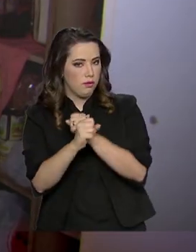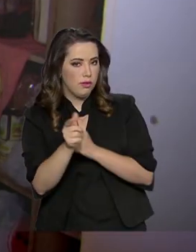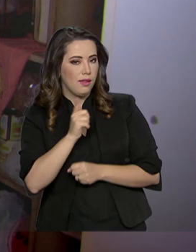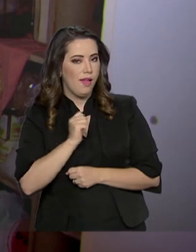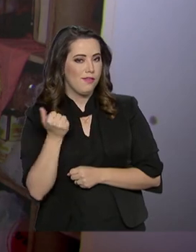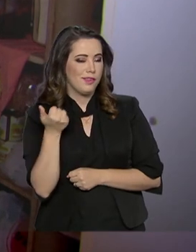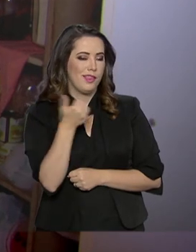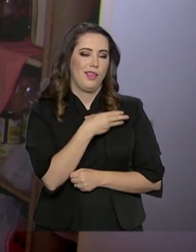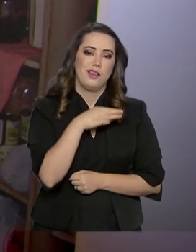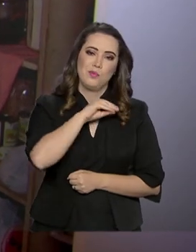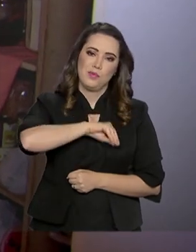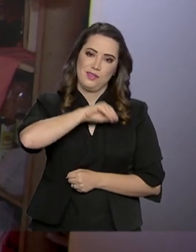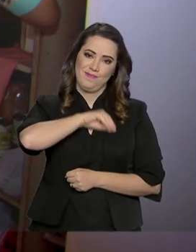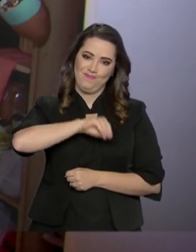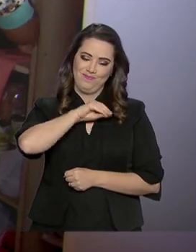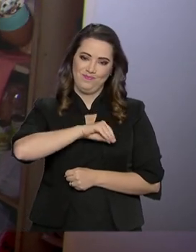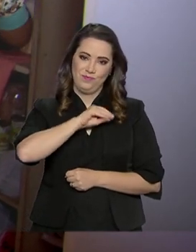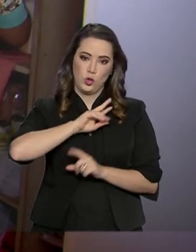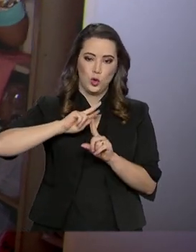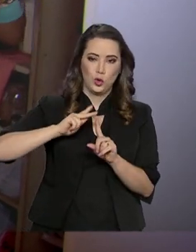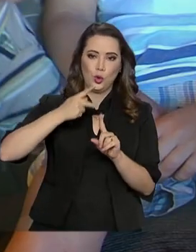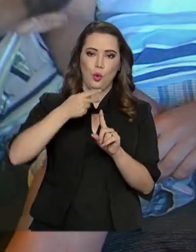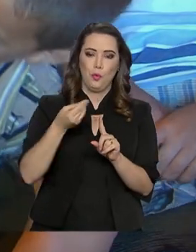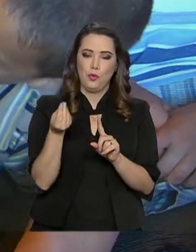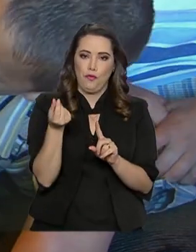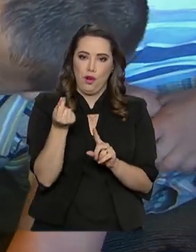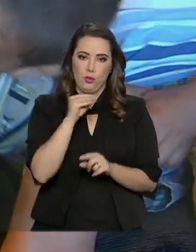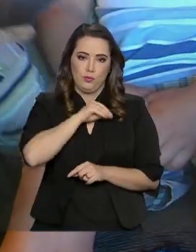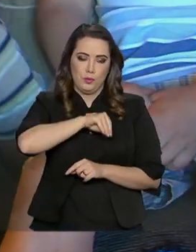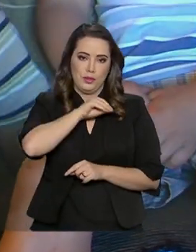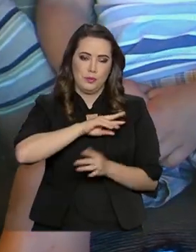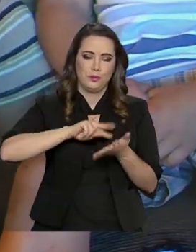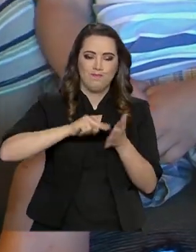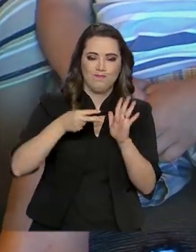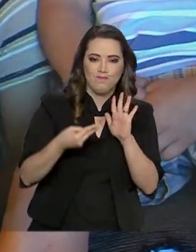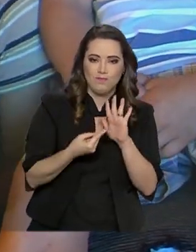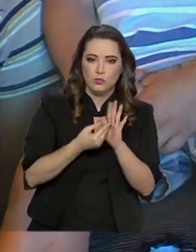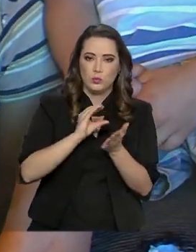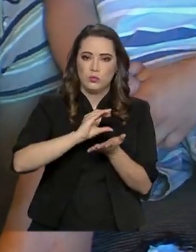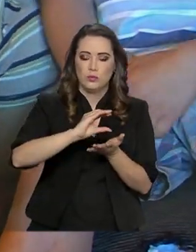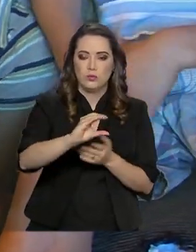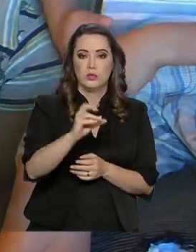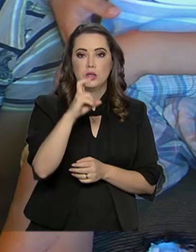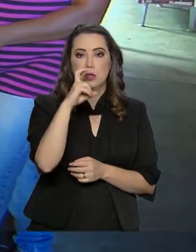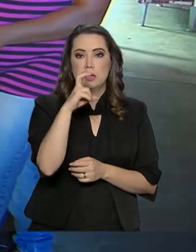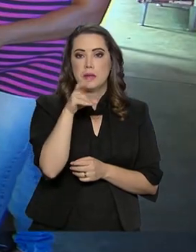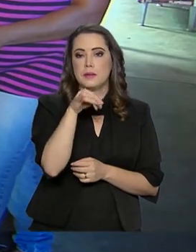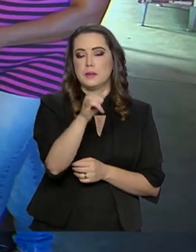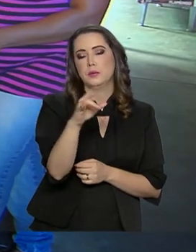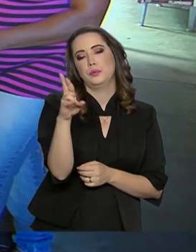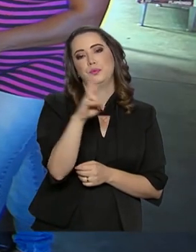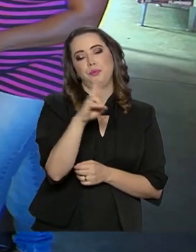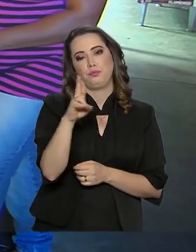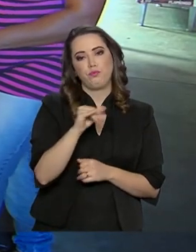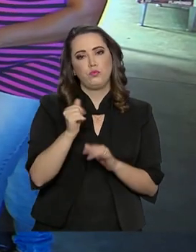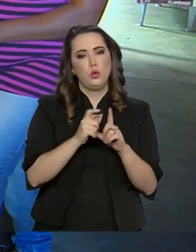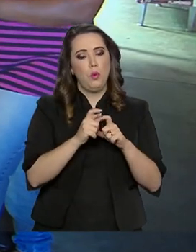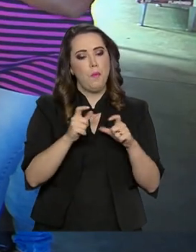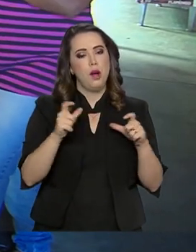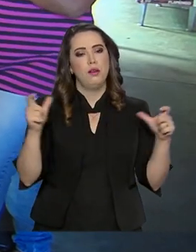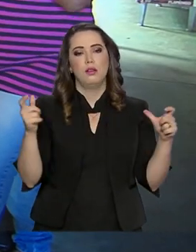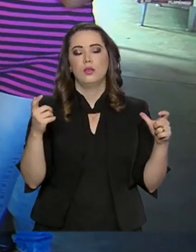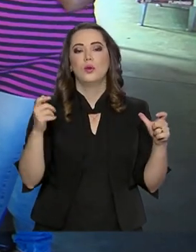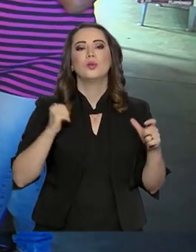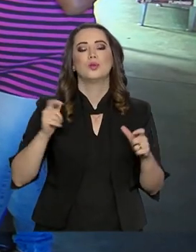salário do programa. Esse pagamento, em dobro para os beneficiários, representou o repasse de R 5 bilhões, o maior da